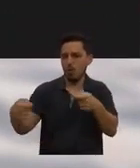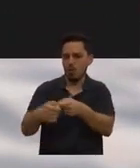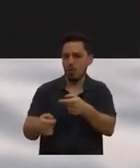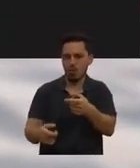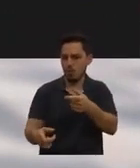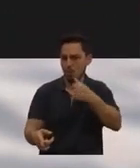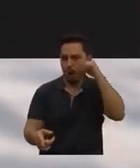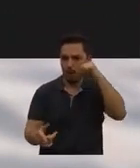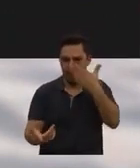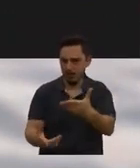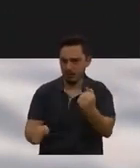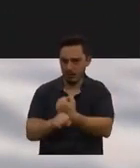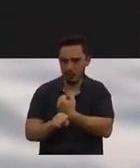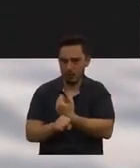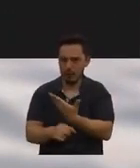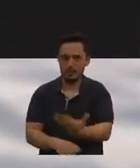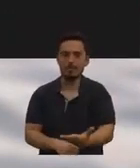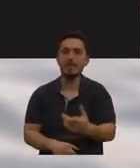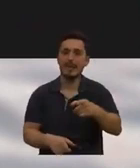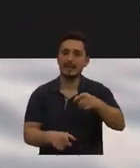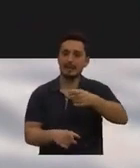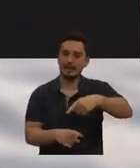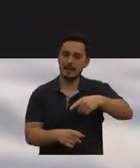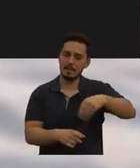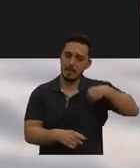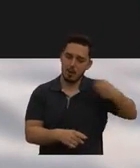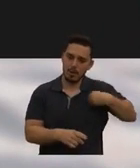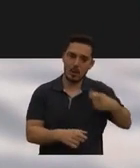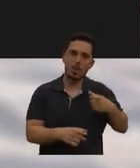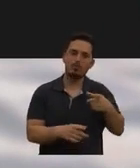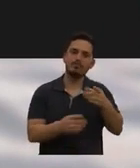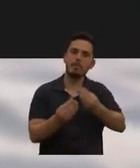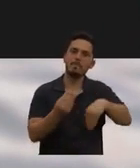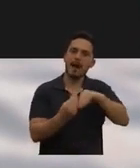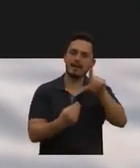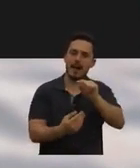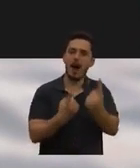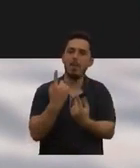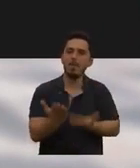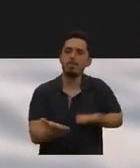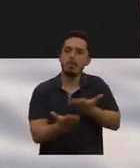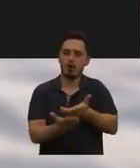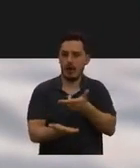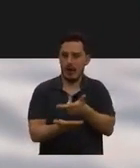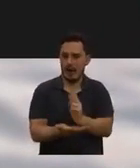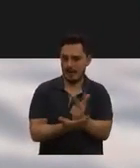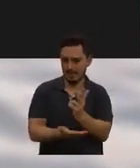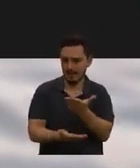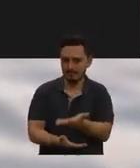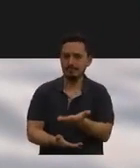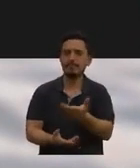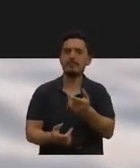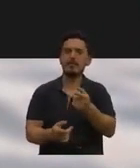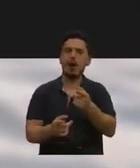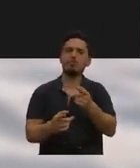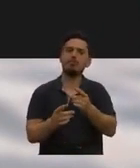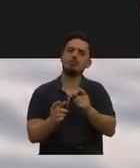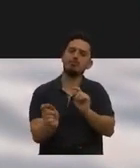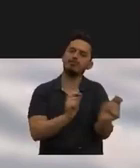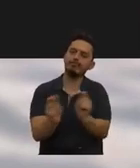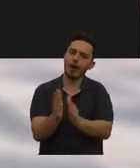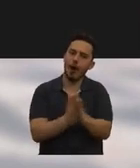Executivo. A estas preocupações juntamos também algumas propostas do LIVRE que será oportuno de